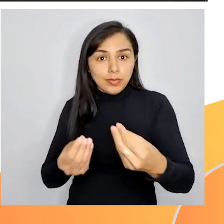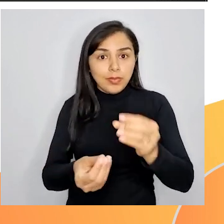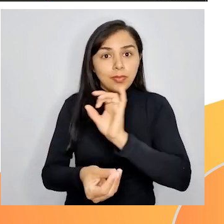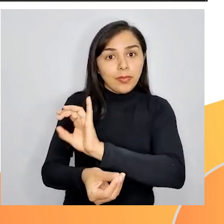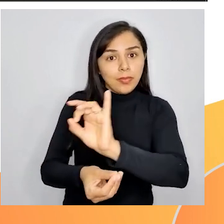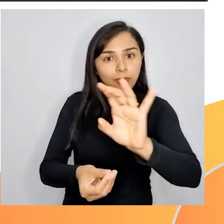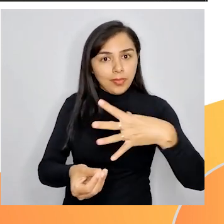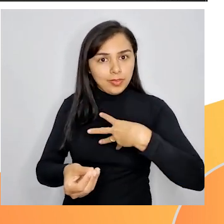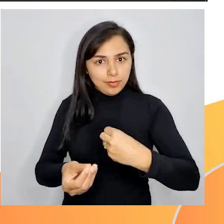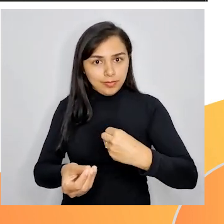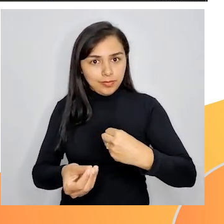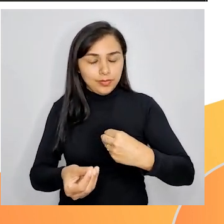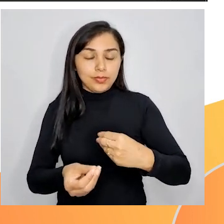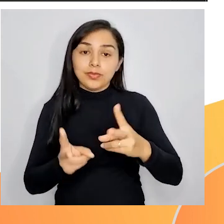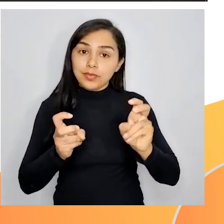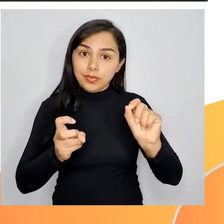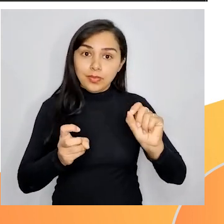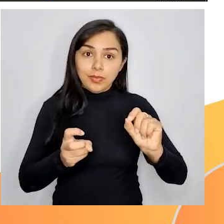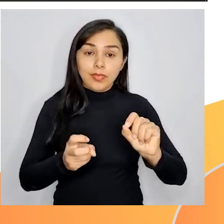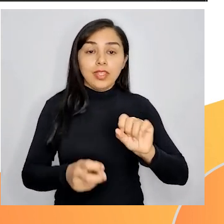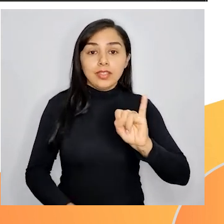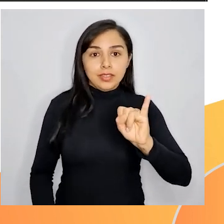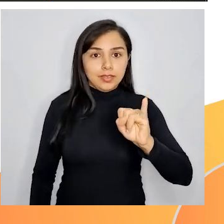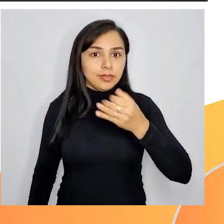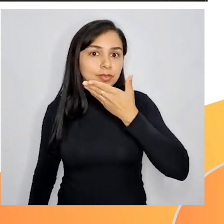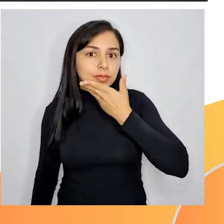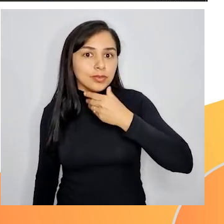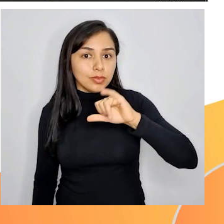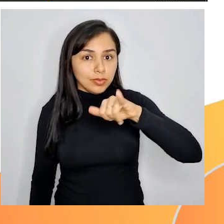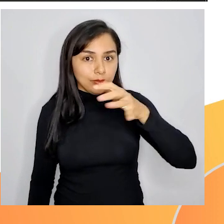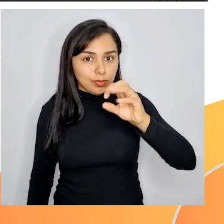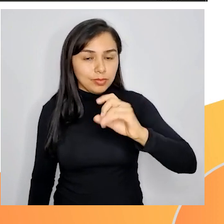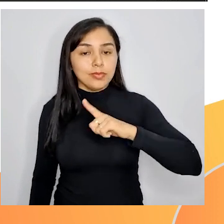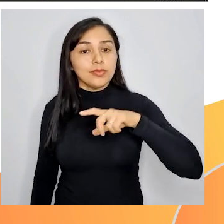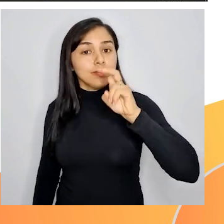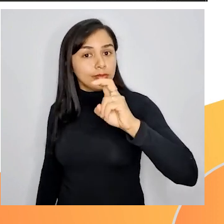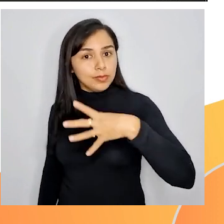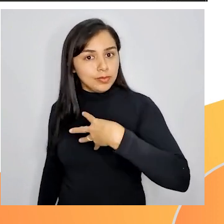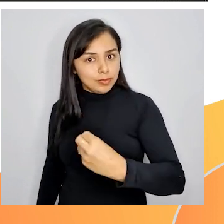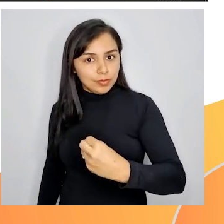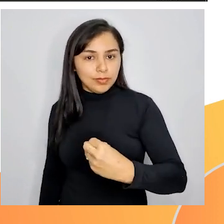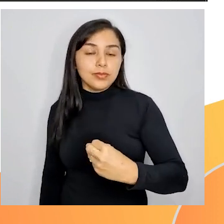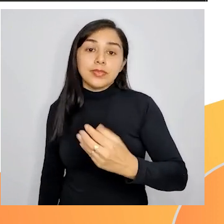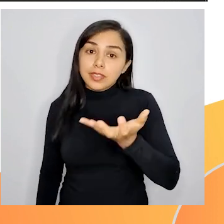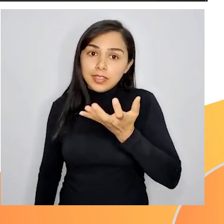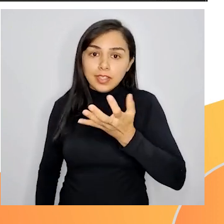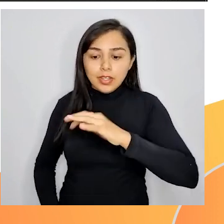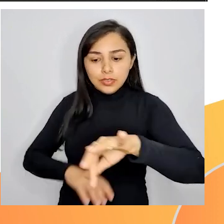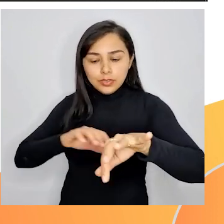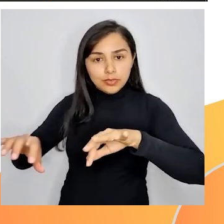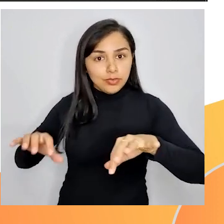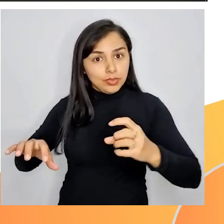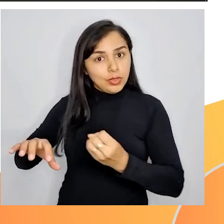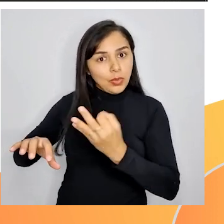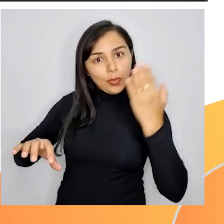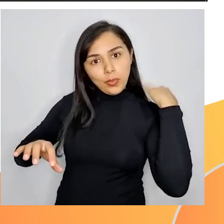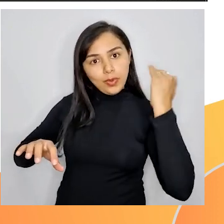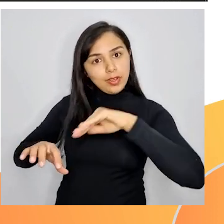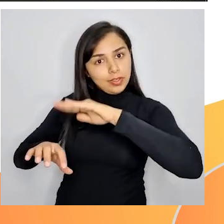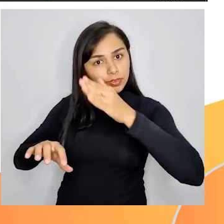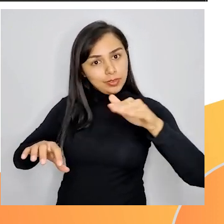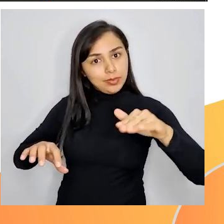a 100. Perceba que ele tem 5 filhos e ele deseja dividir o número de camelos igualmente. 100